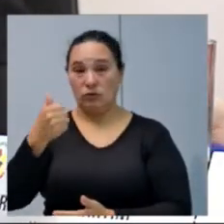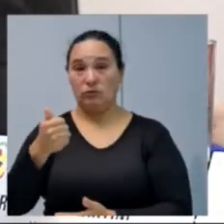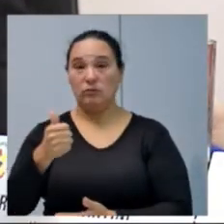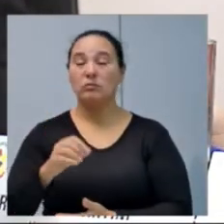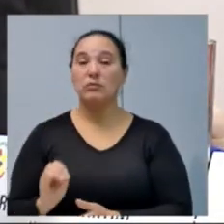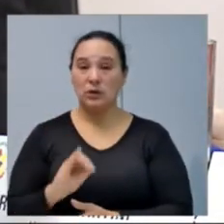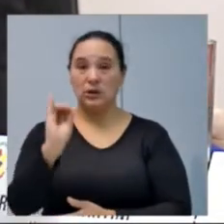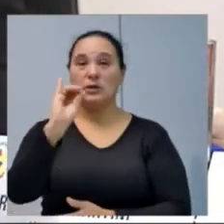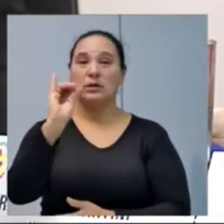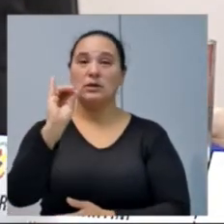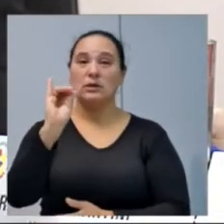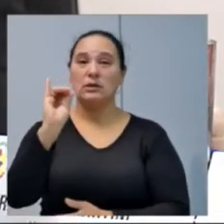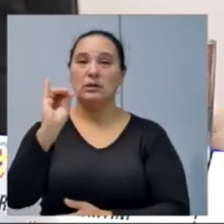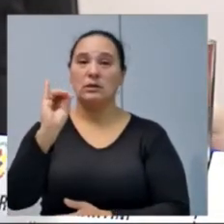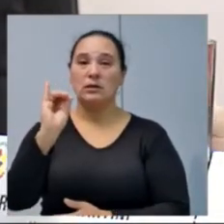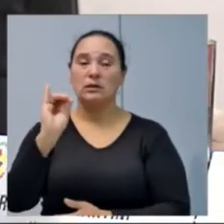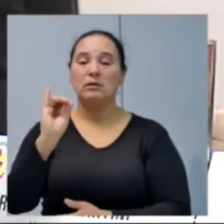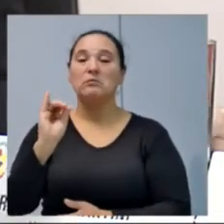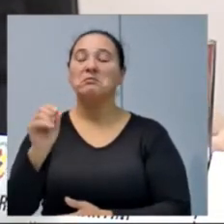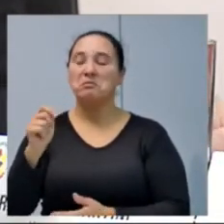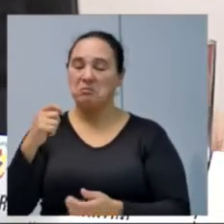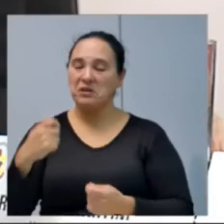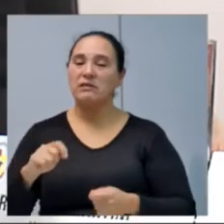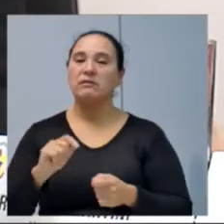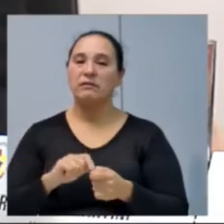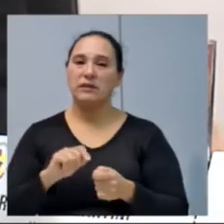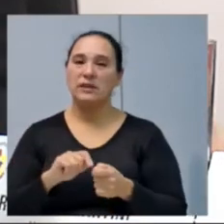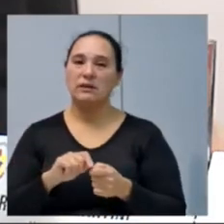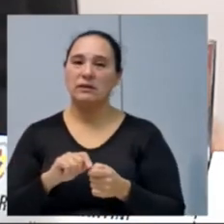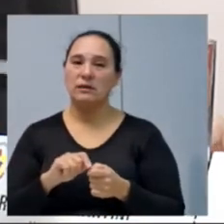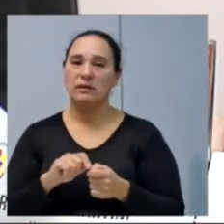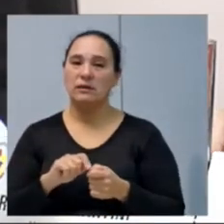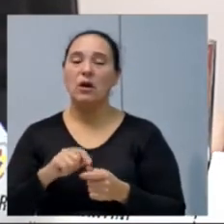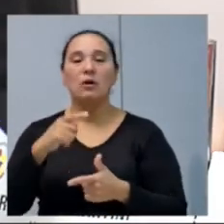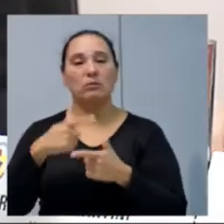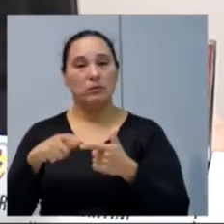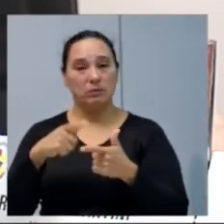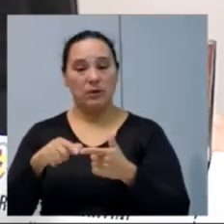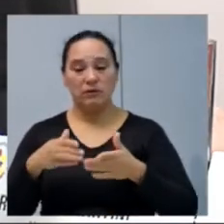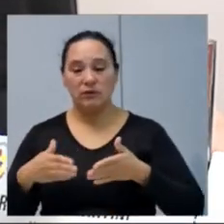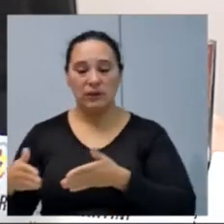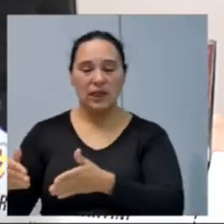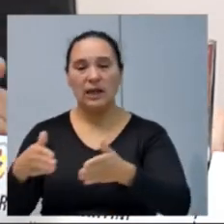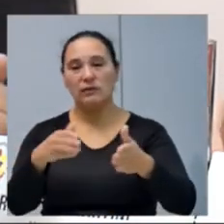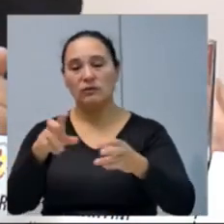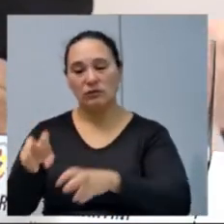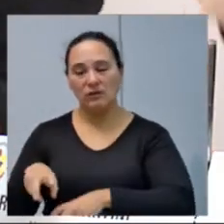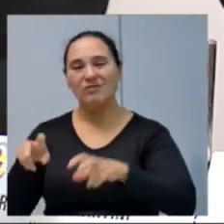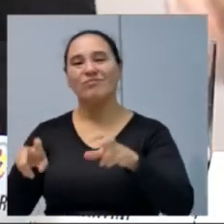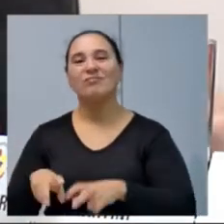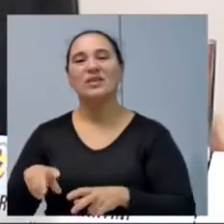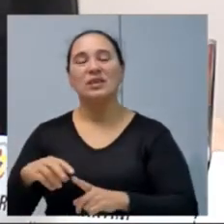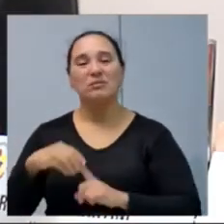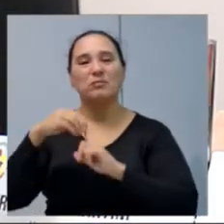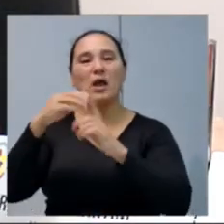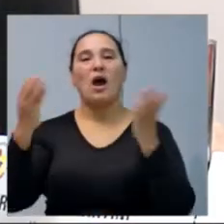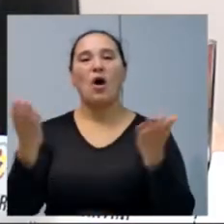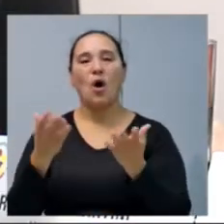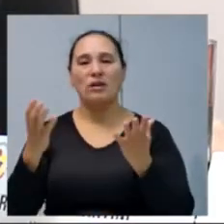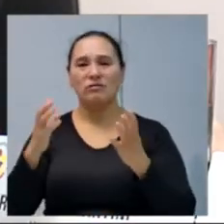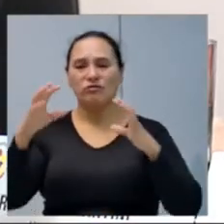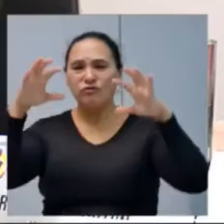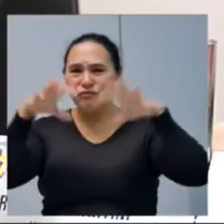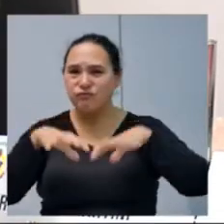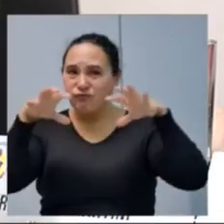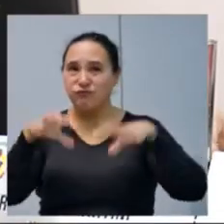também deve ser atendida aí, tendo em vista os problemas que as estradas do interior já vêm enfrentando, principalmente agora com as fortes